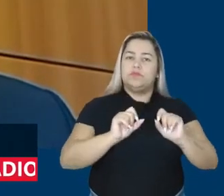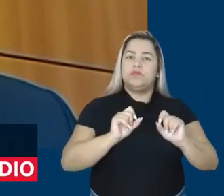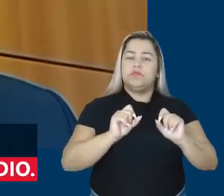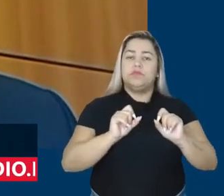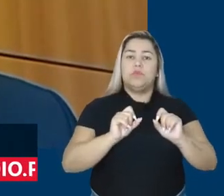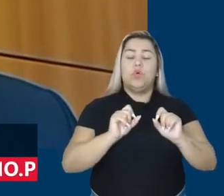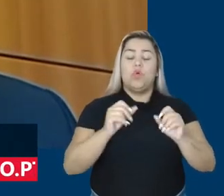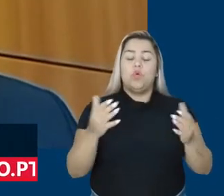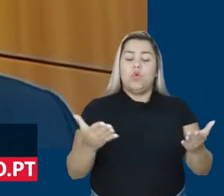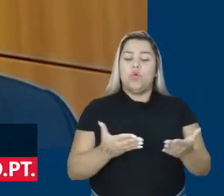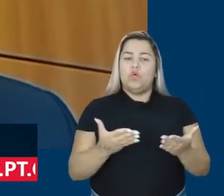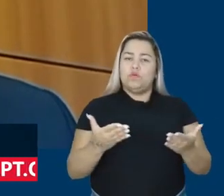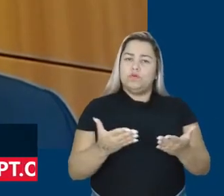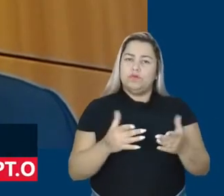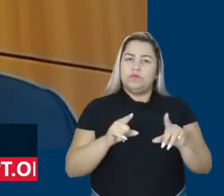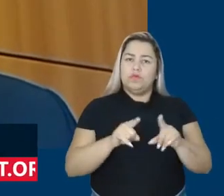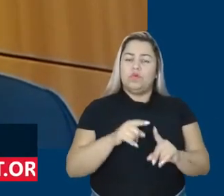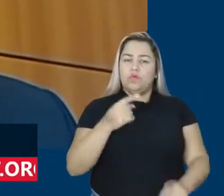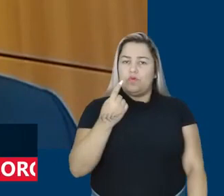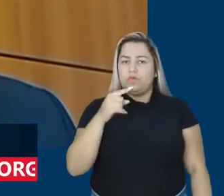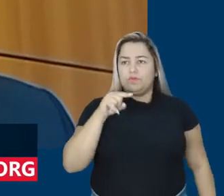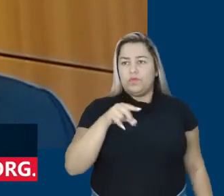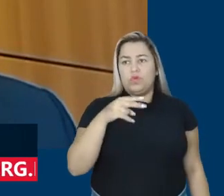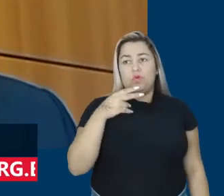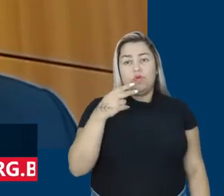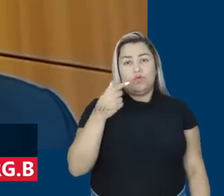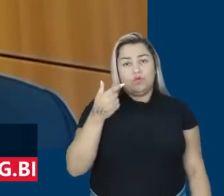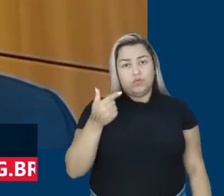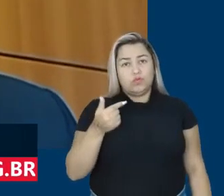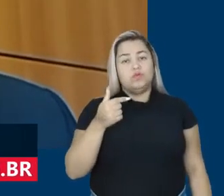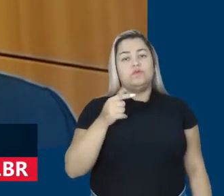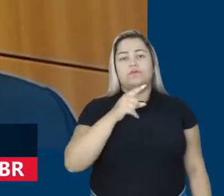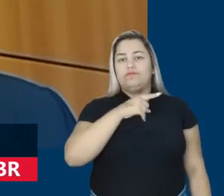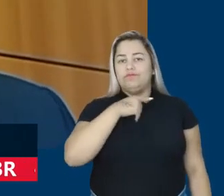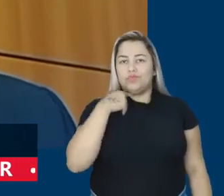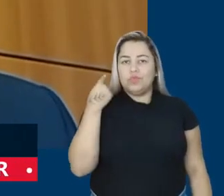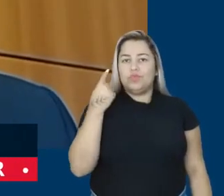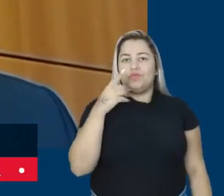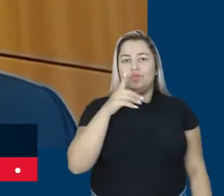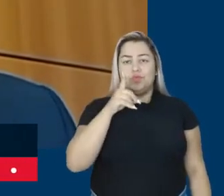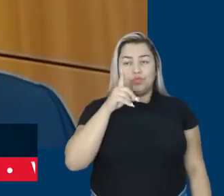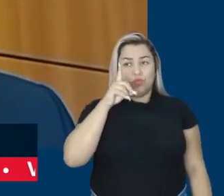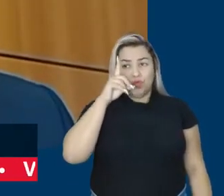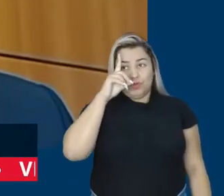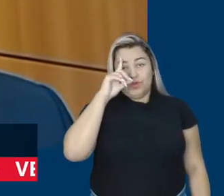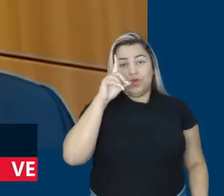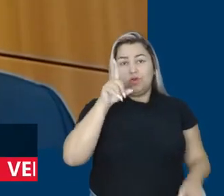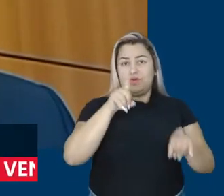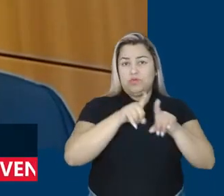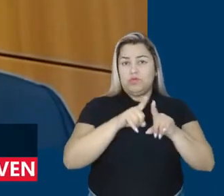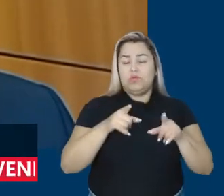em média hoje 1,2 óbitos por dia. E os leitos de